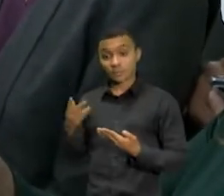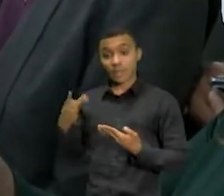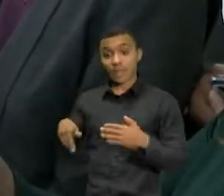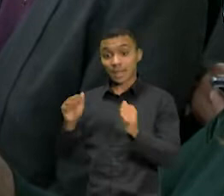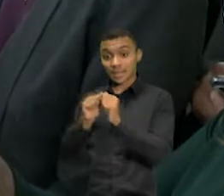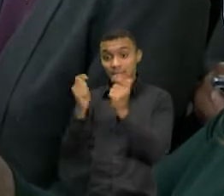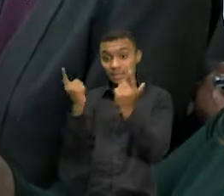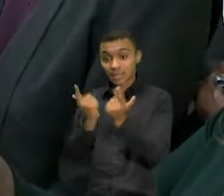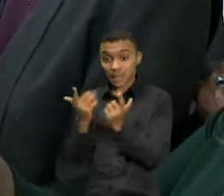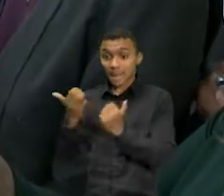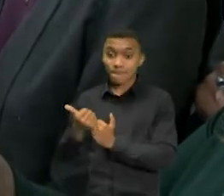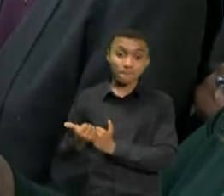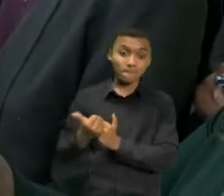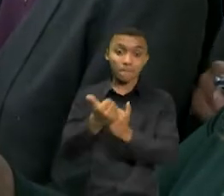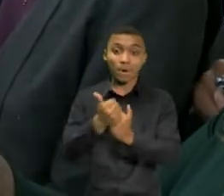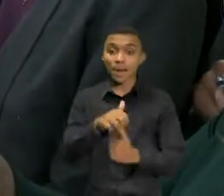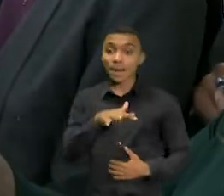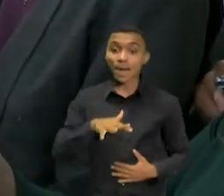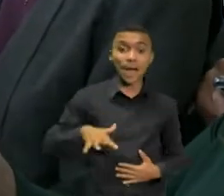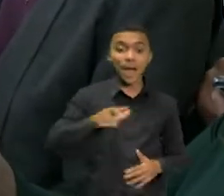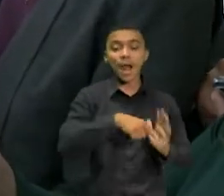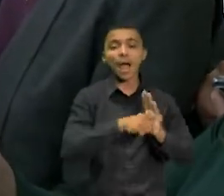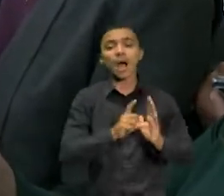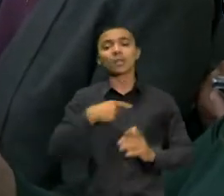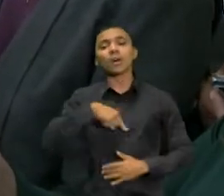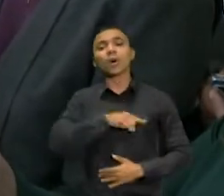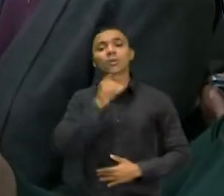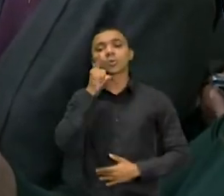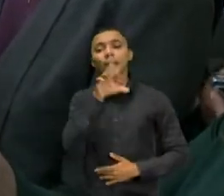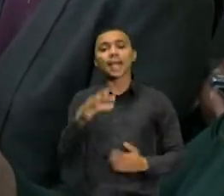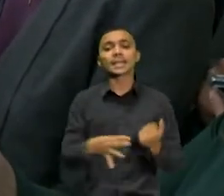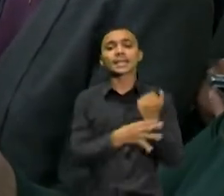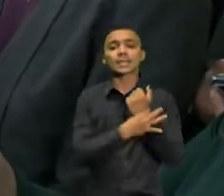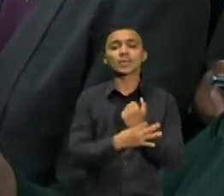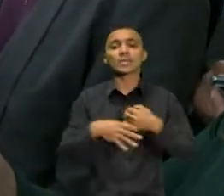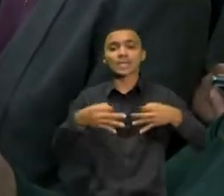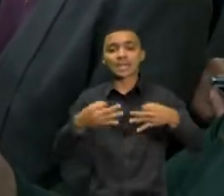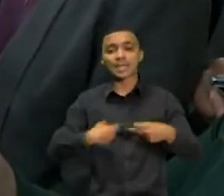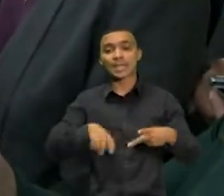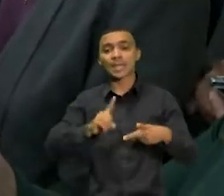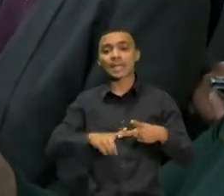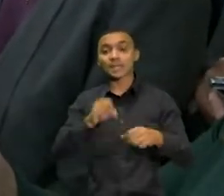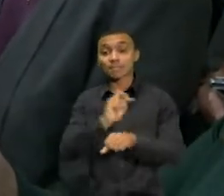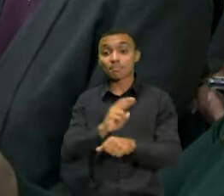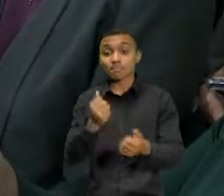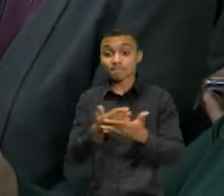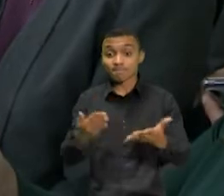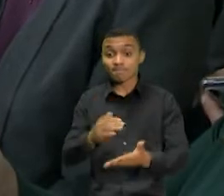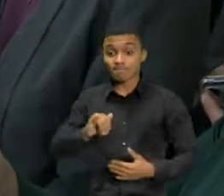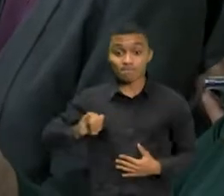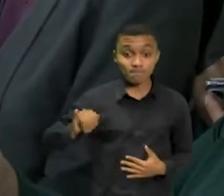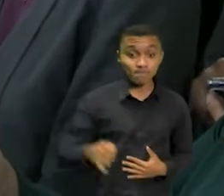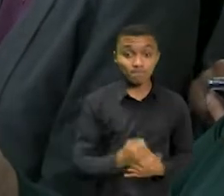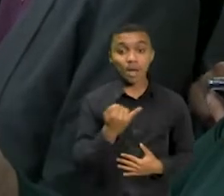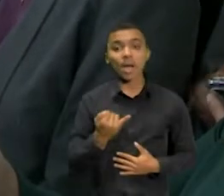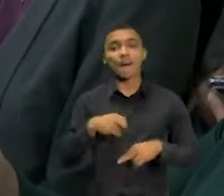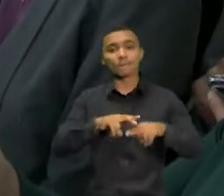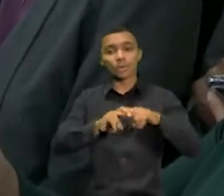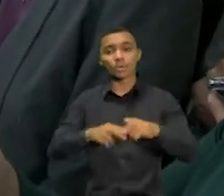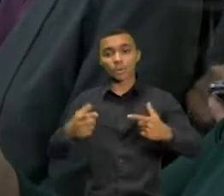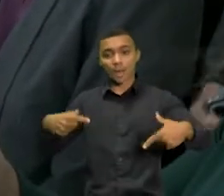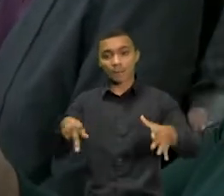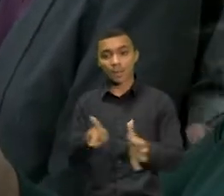série de outros equipamentos que nós possamos garantir proteção e oportunidade e estimular o espaço das mulheres na